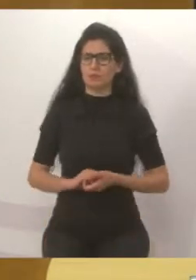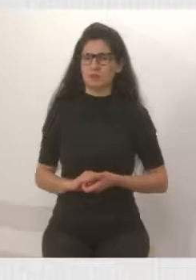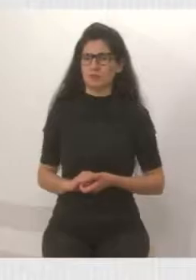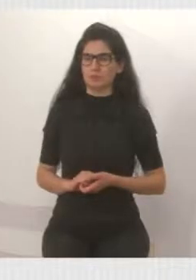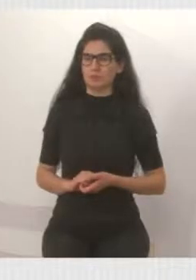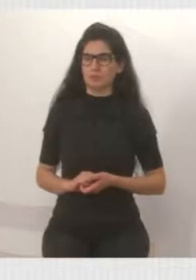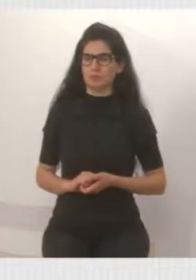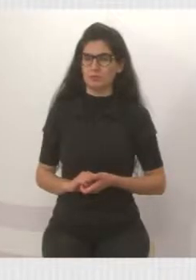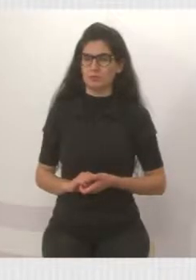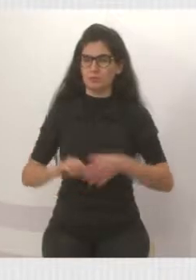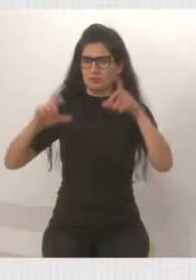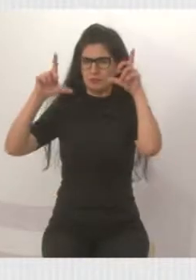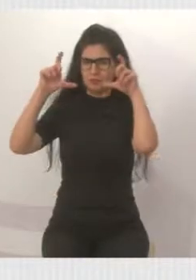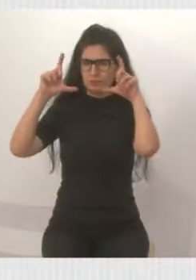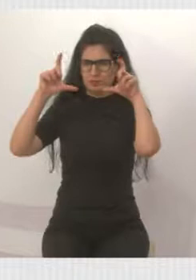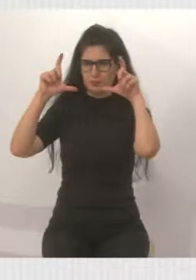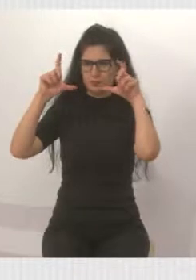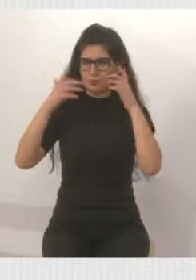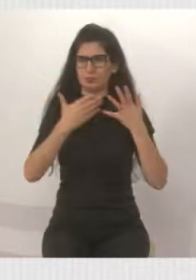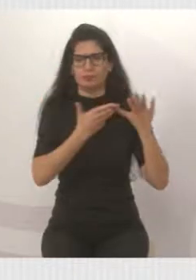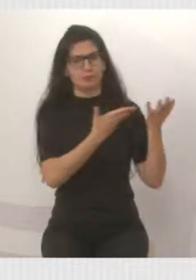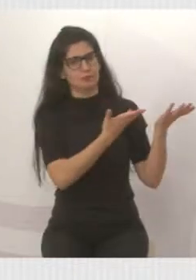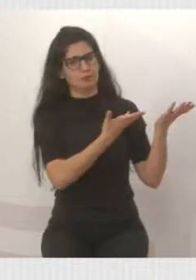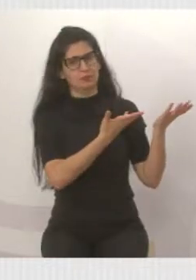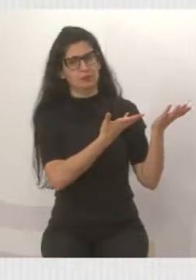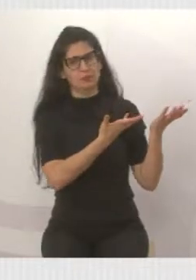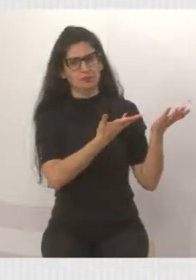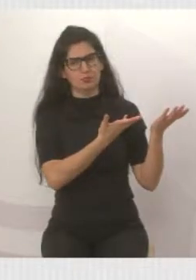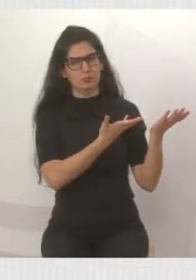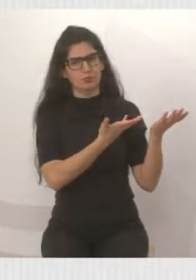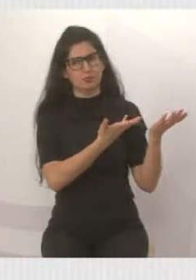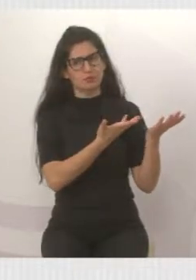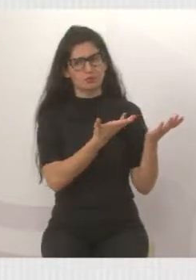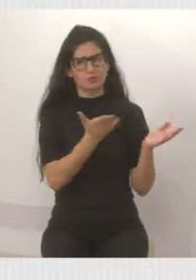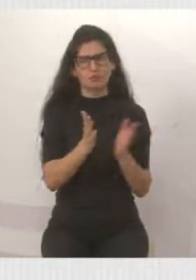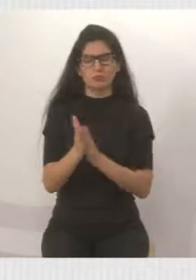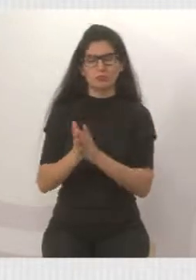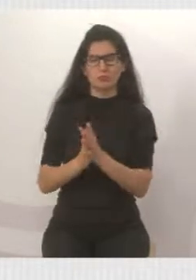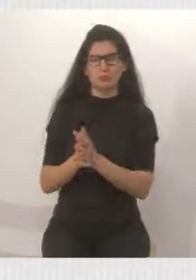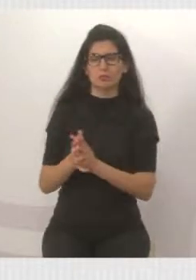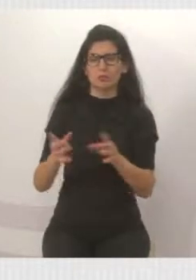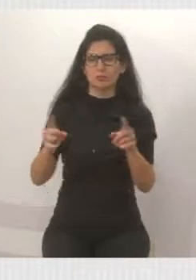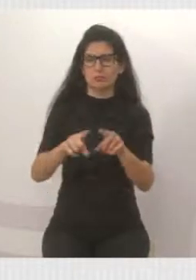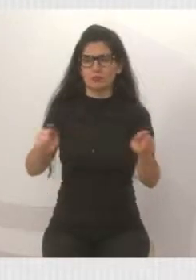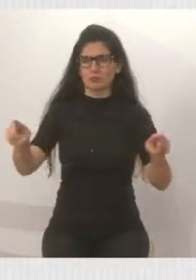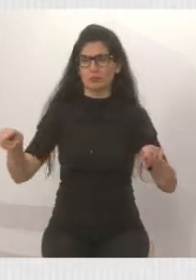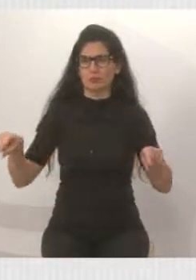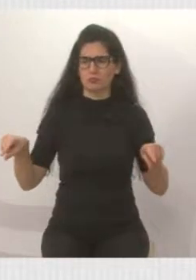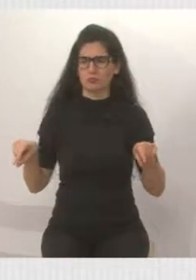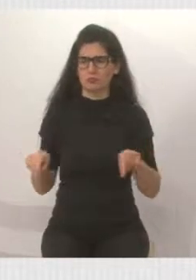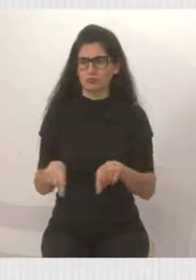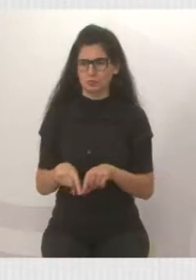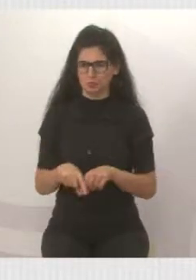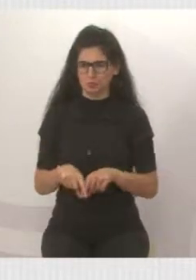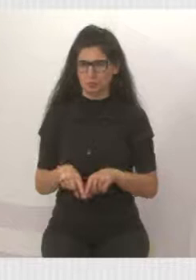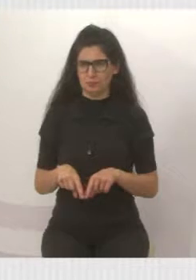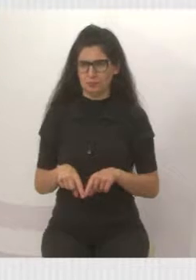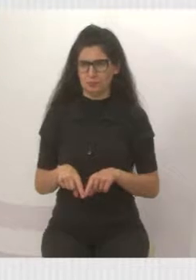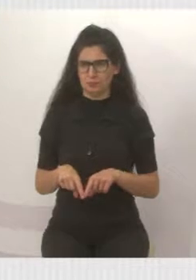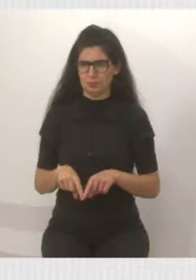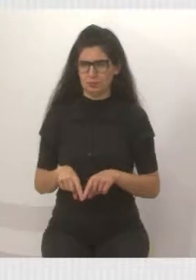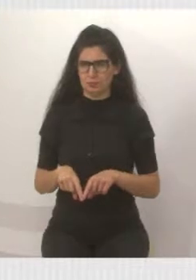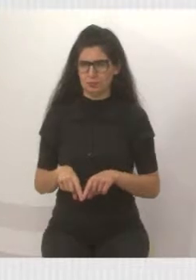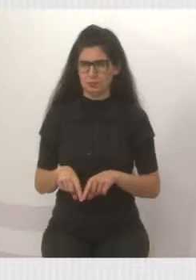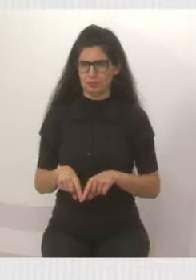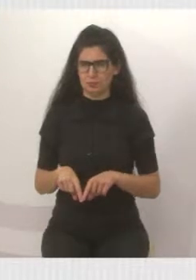Essa foto que eu vou colocar, já está colocada ali. Terrenos baldio no bairro do Parque do